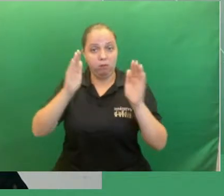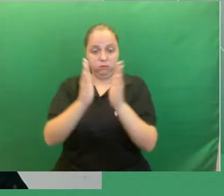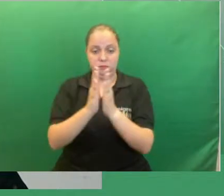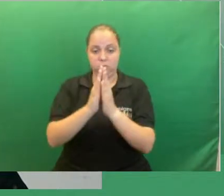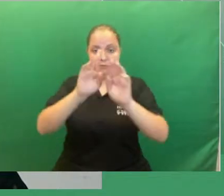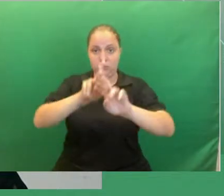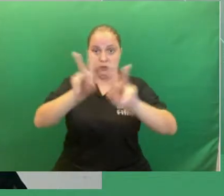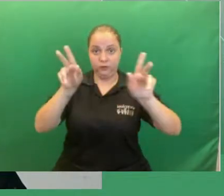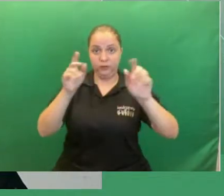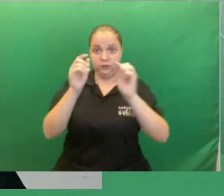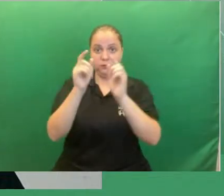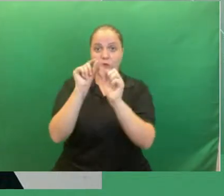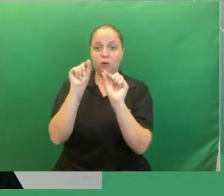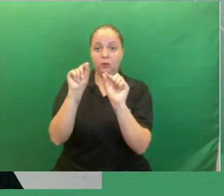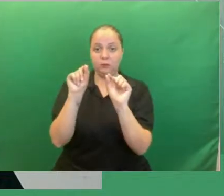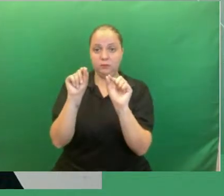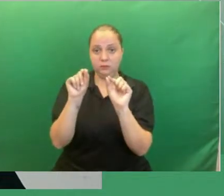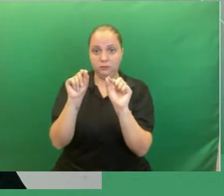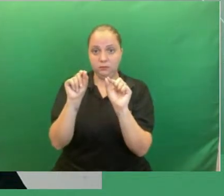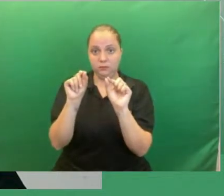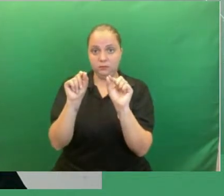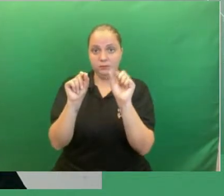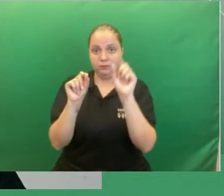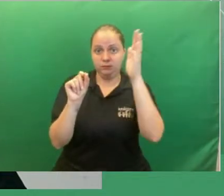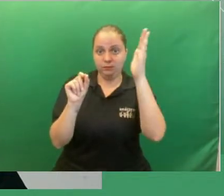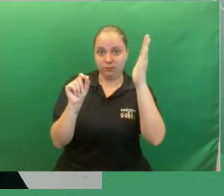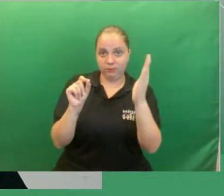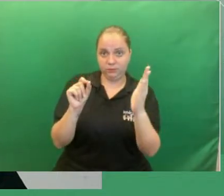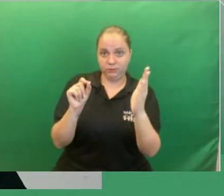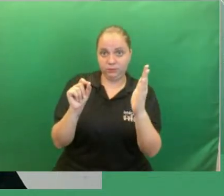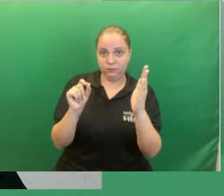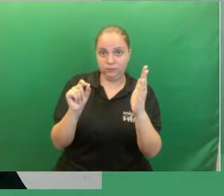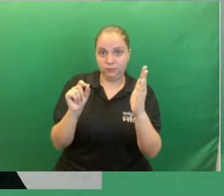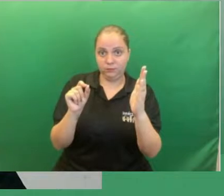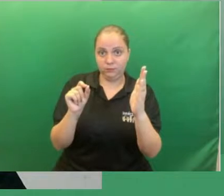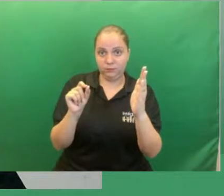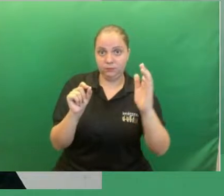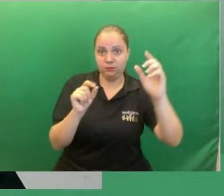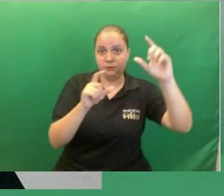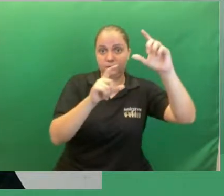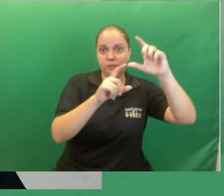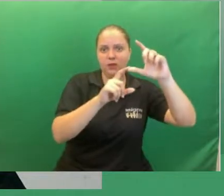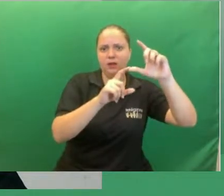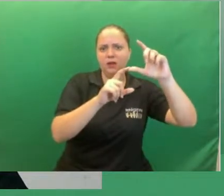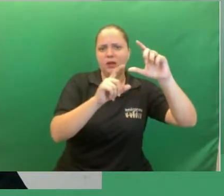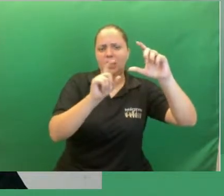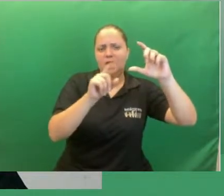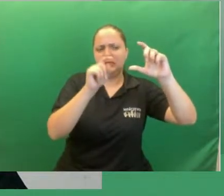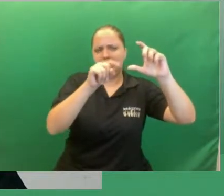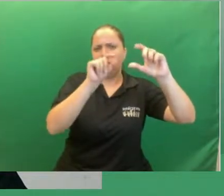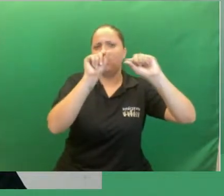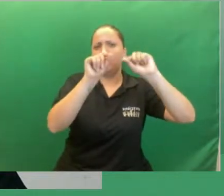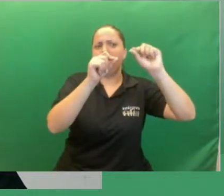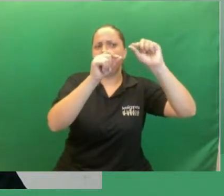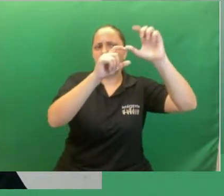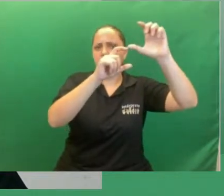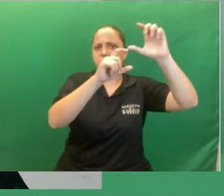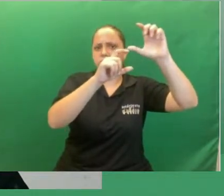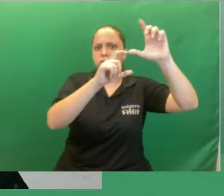são justamente essas a questão de a graphic novel ela ser um pouco mais longa mais